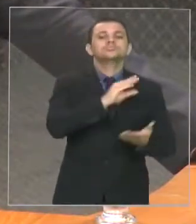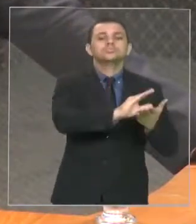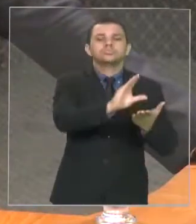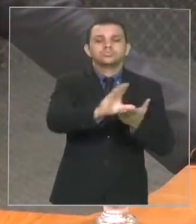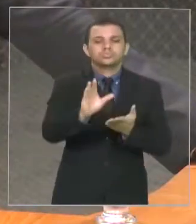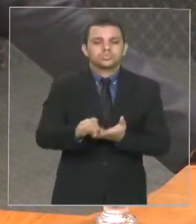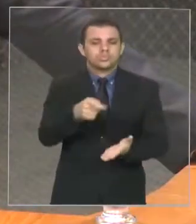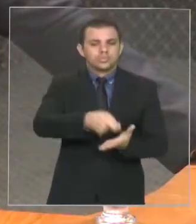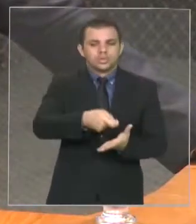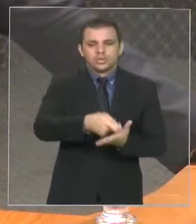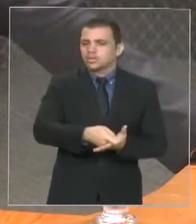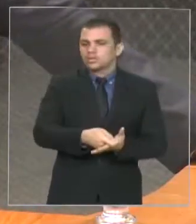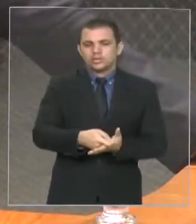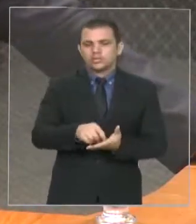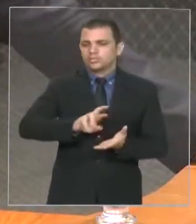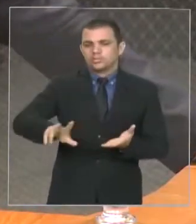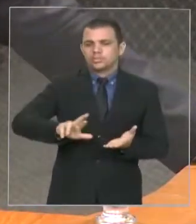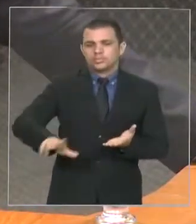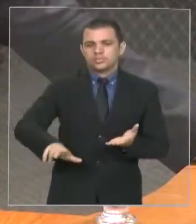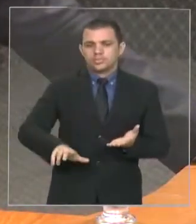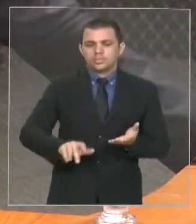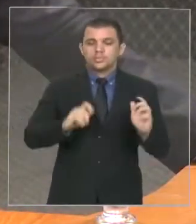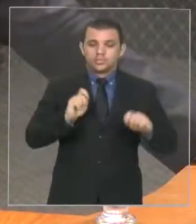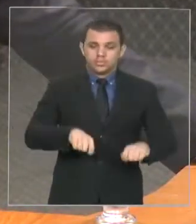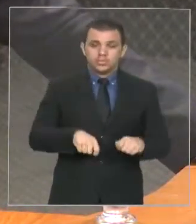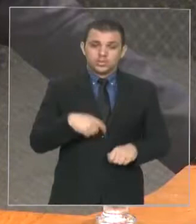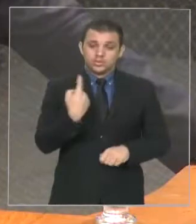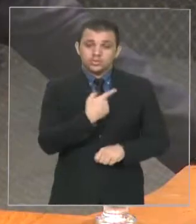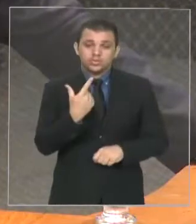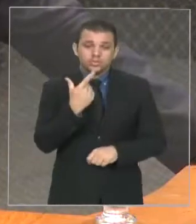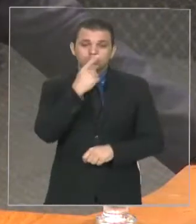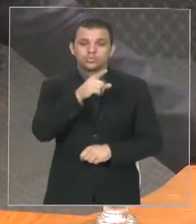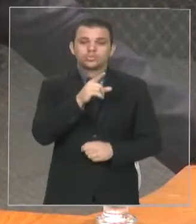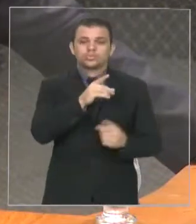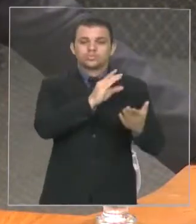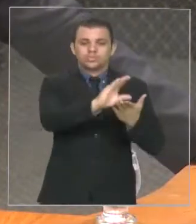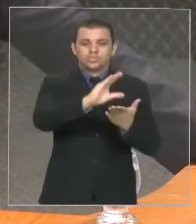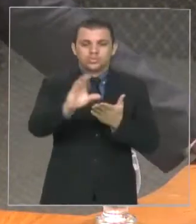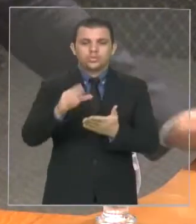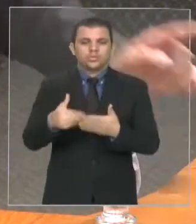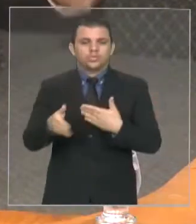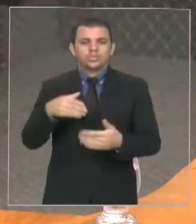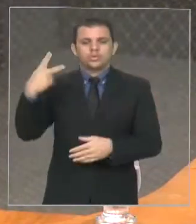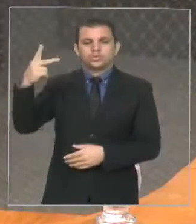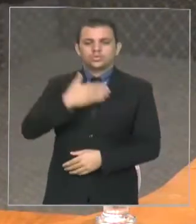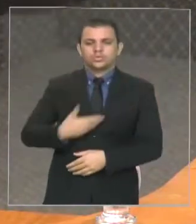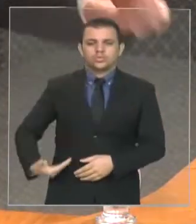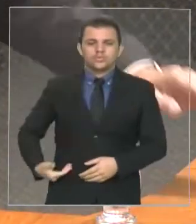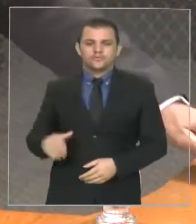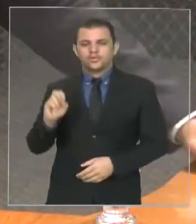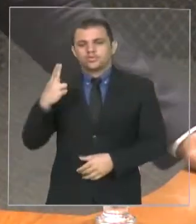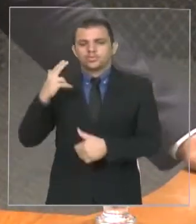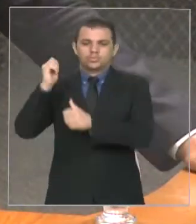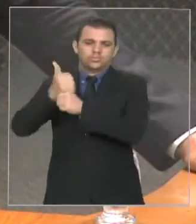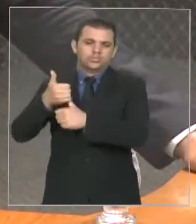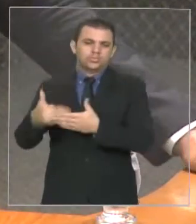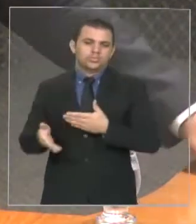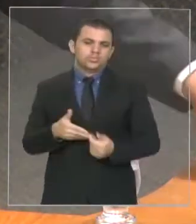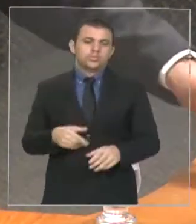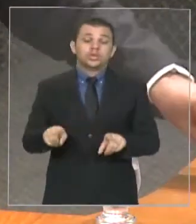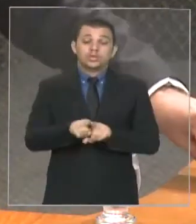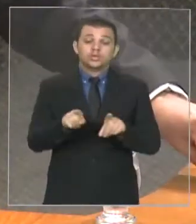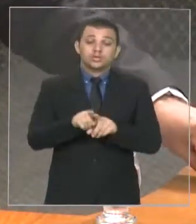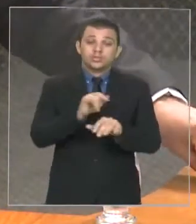garantidas independentemente de quem quer que seja vir a ser governo ou seja governador. E alerto a algo mais.